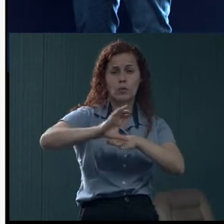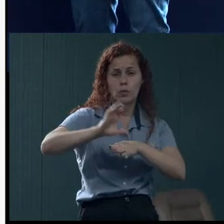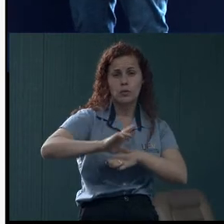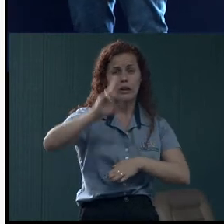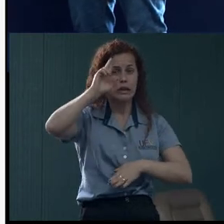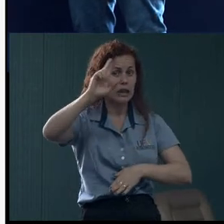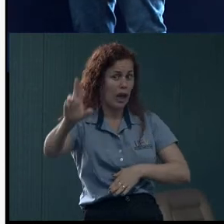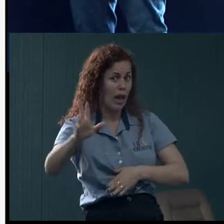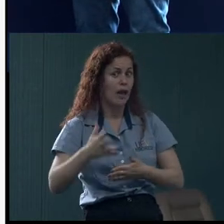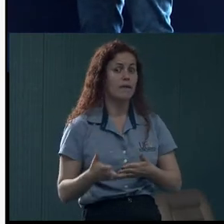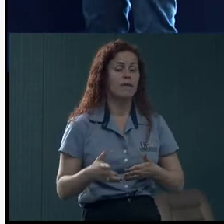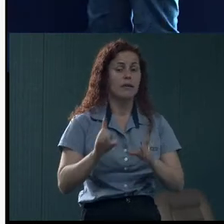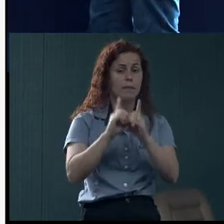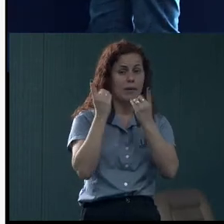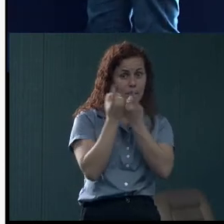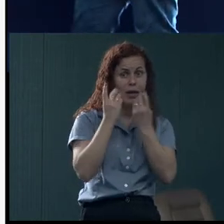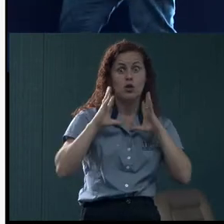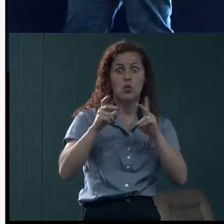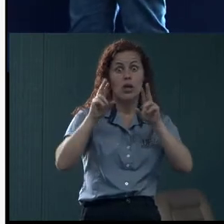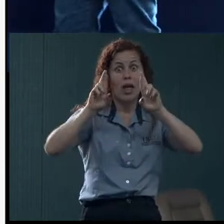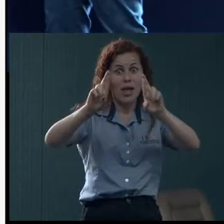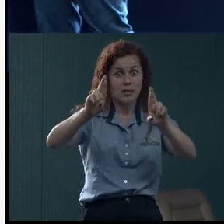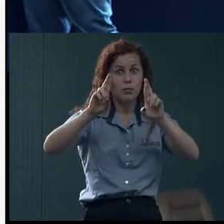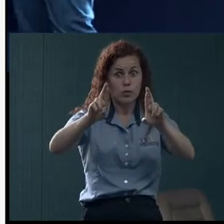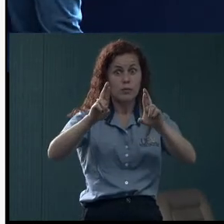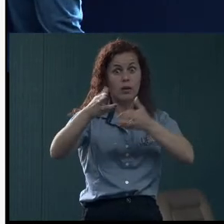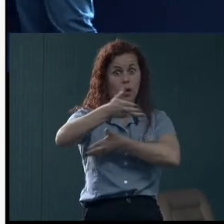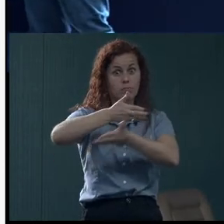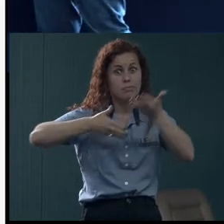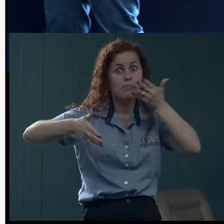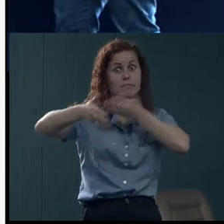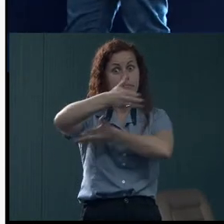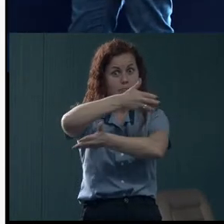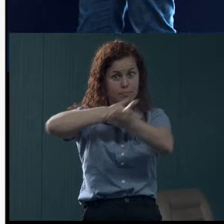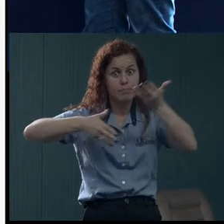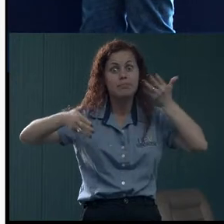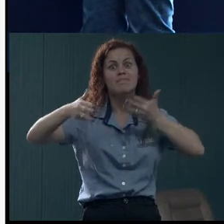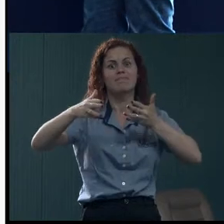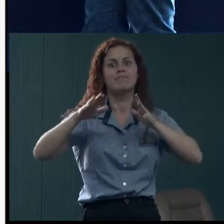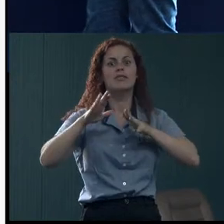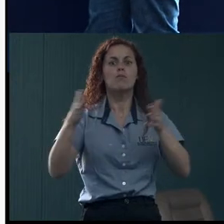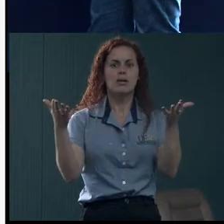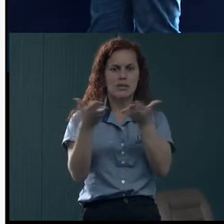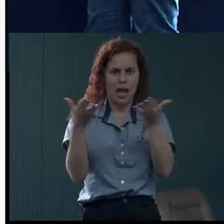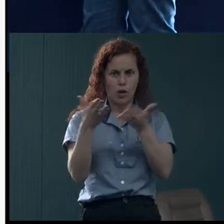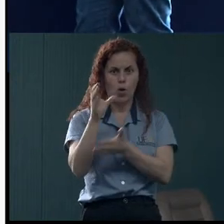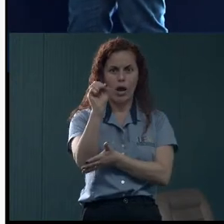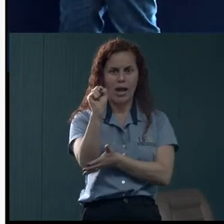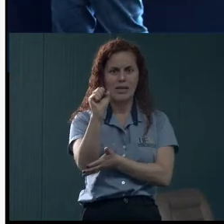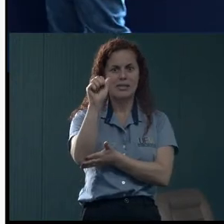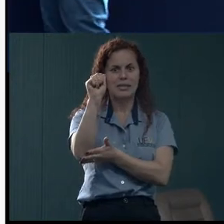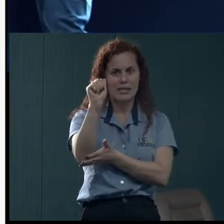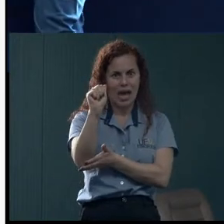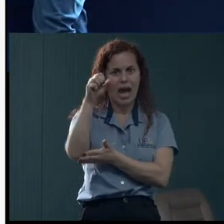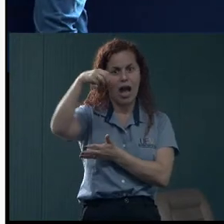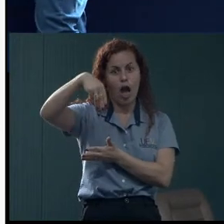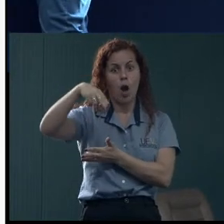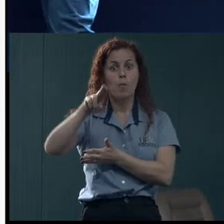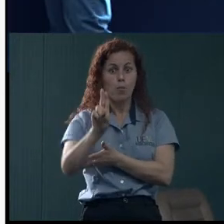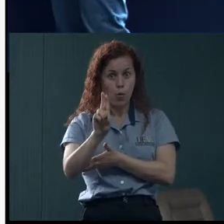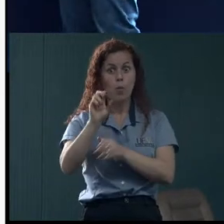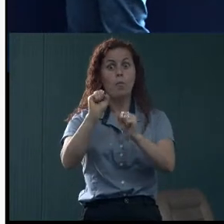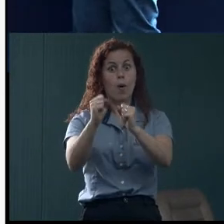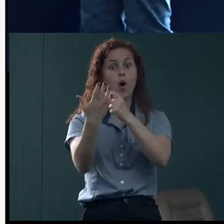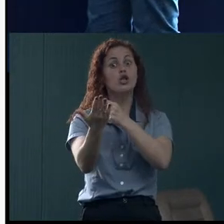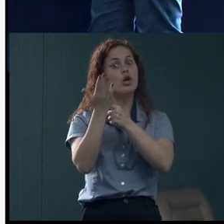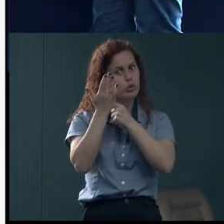departamento é gestor. Todo mundo, isso é uma responsabilidade que tem que ser compartilhada. Mas, agora, gente tem o SAMU, que pode nos auxiliar nesse